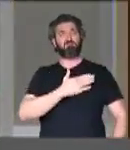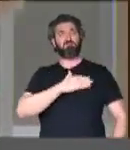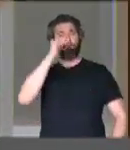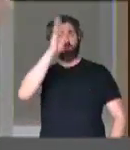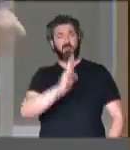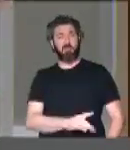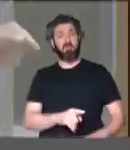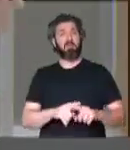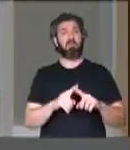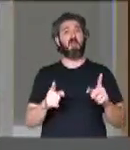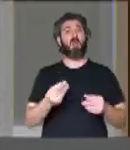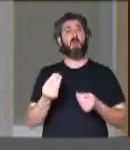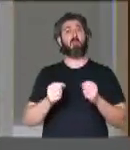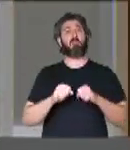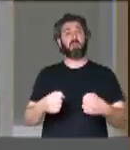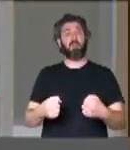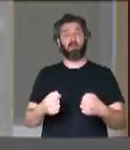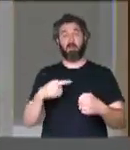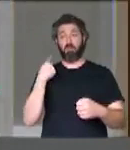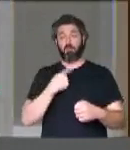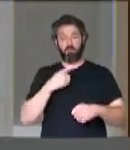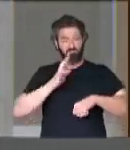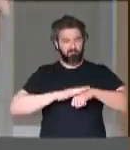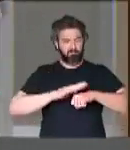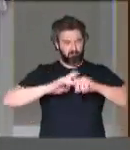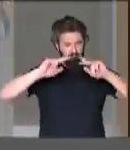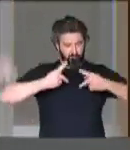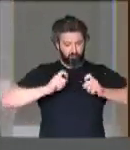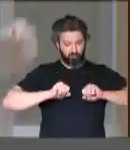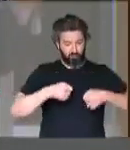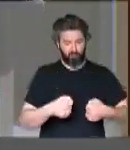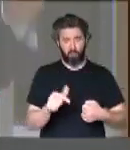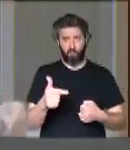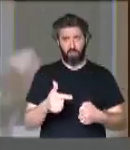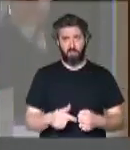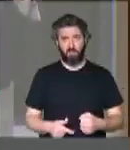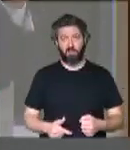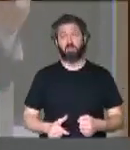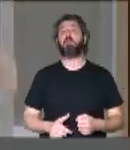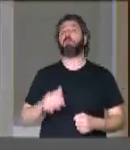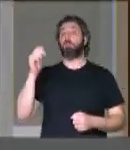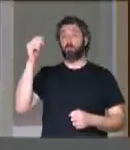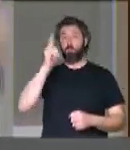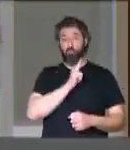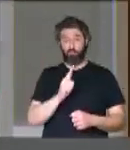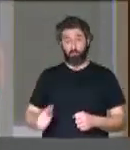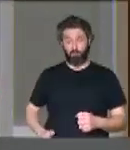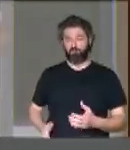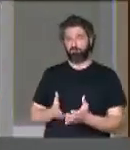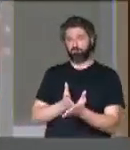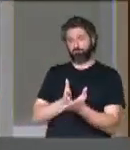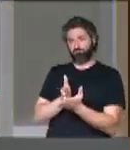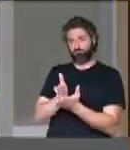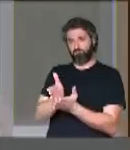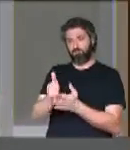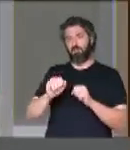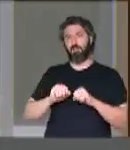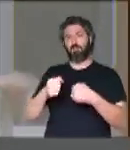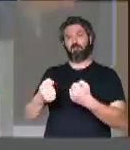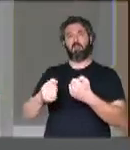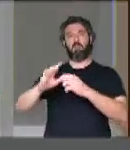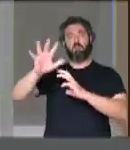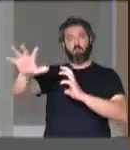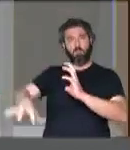soberania sem fazer o dever de casa? É preciso que o governo cumpra com o dever de defender o meio